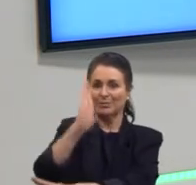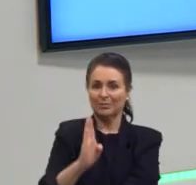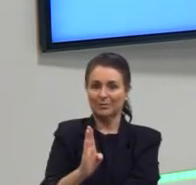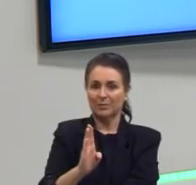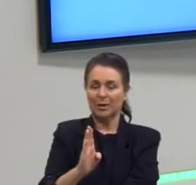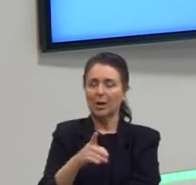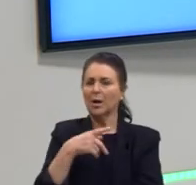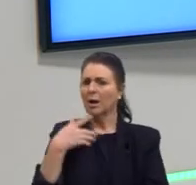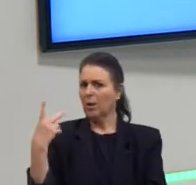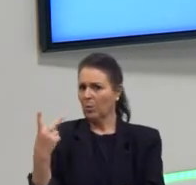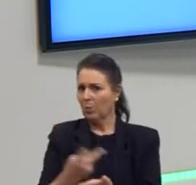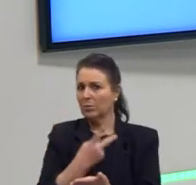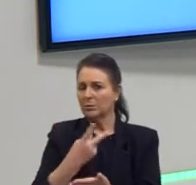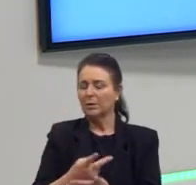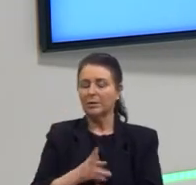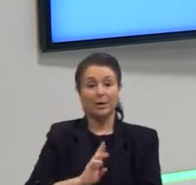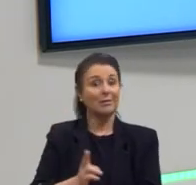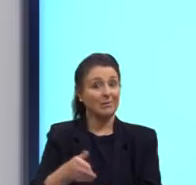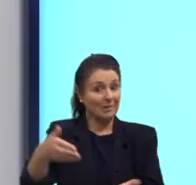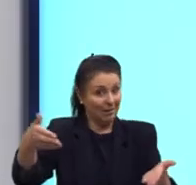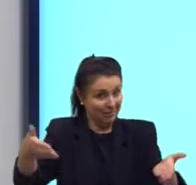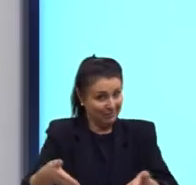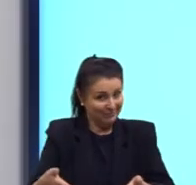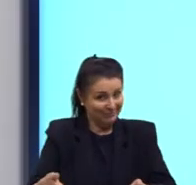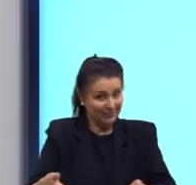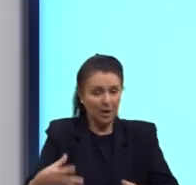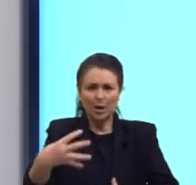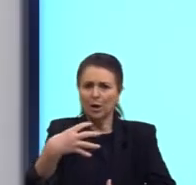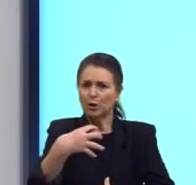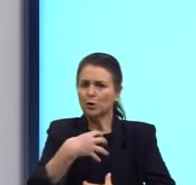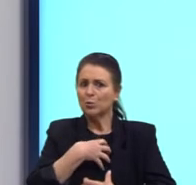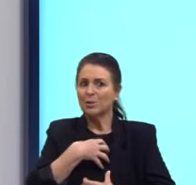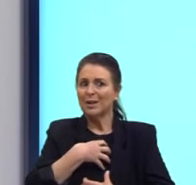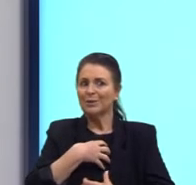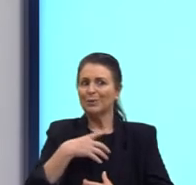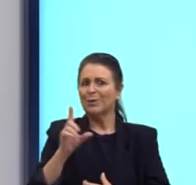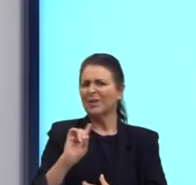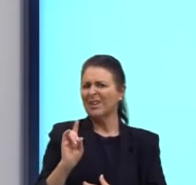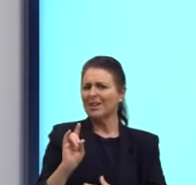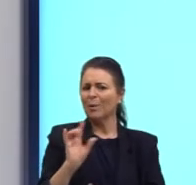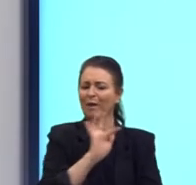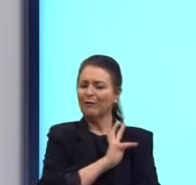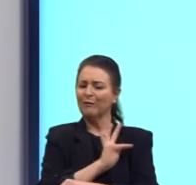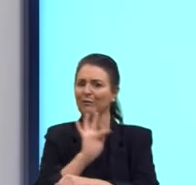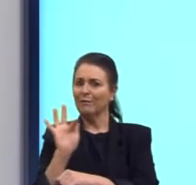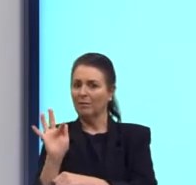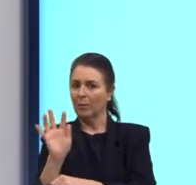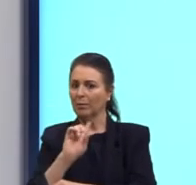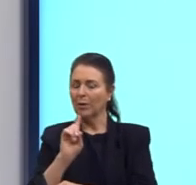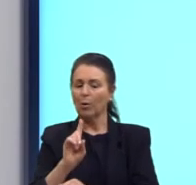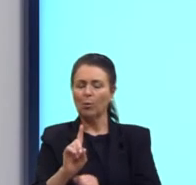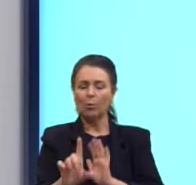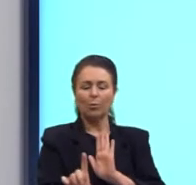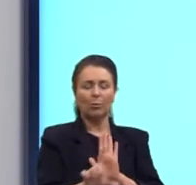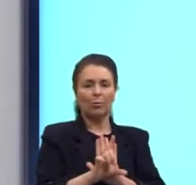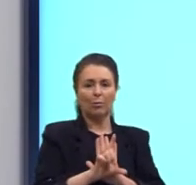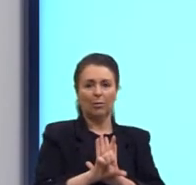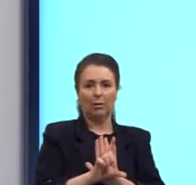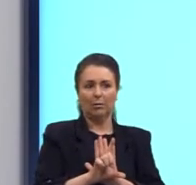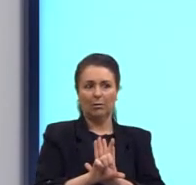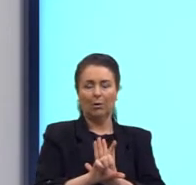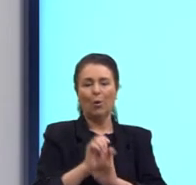ela acontecia e ainda acontece de maneira informal. Não tanto pela força da lei ou não